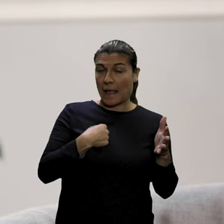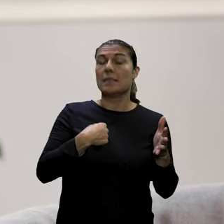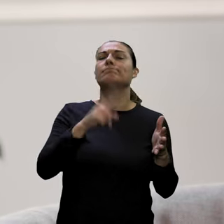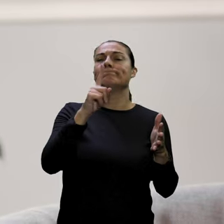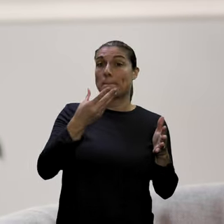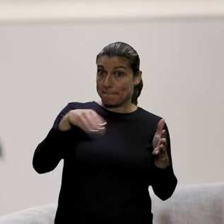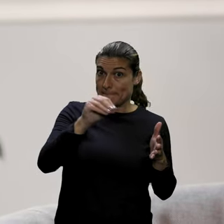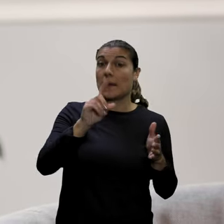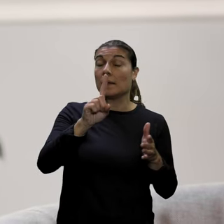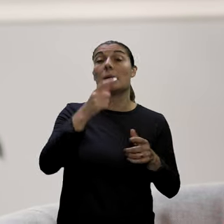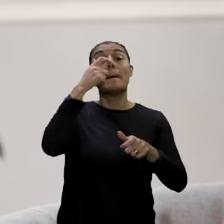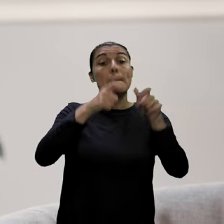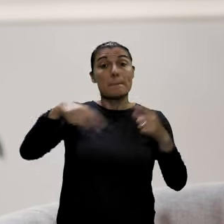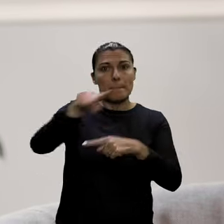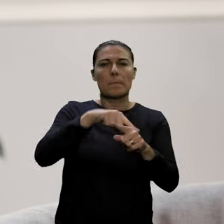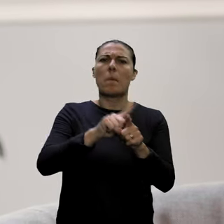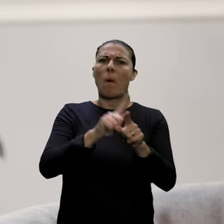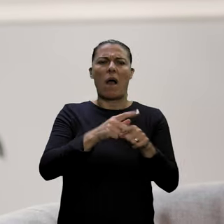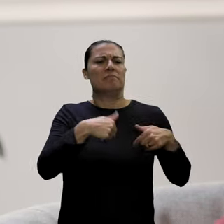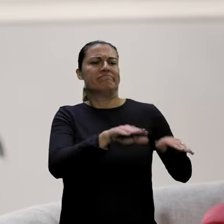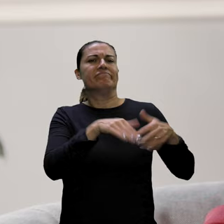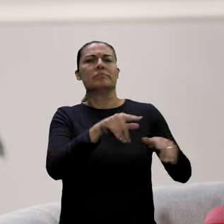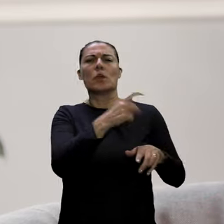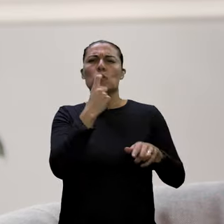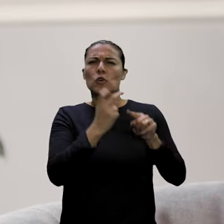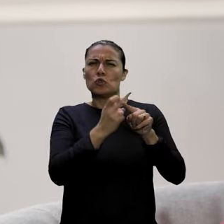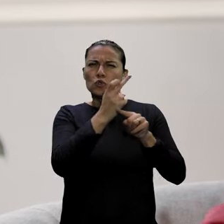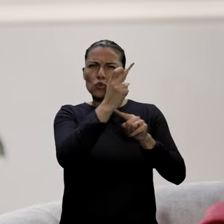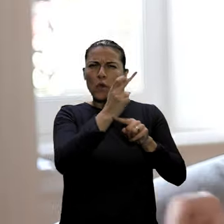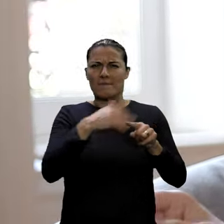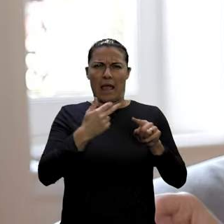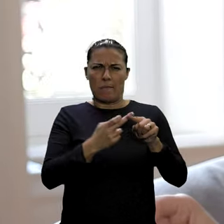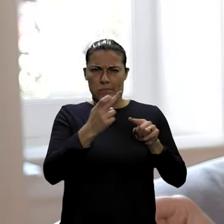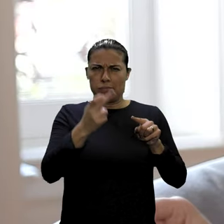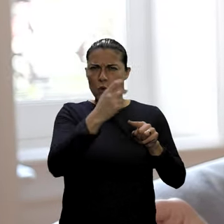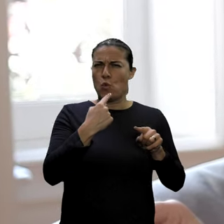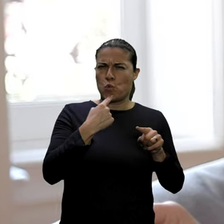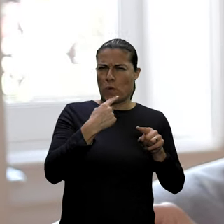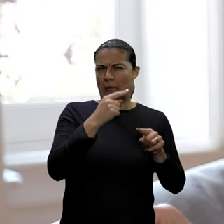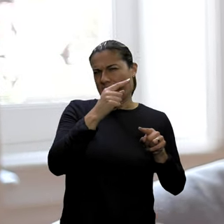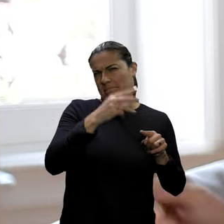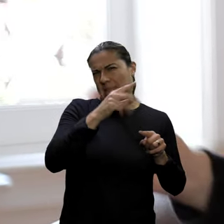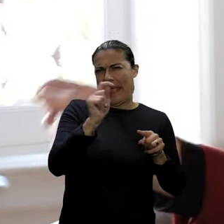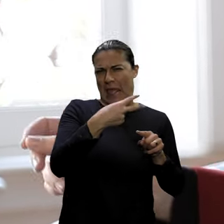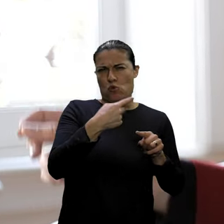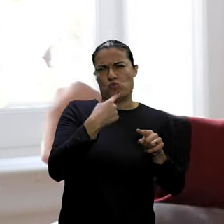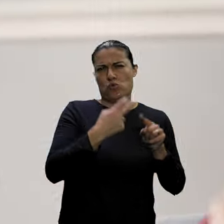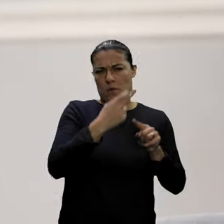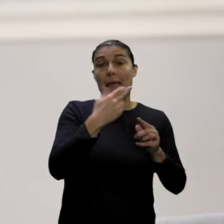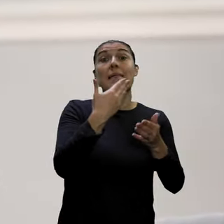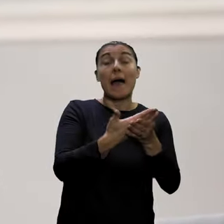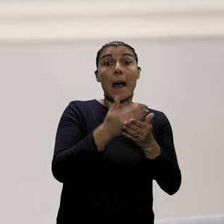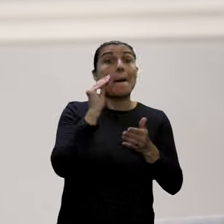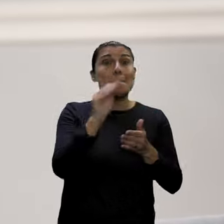maioria absoluta falhou quando deixou que as pessoas enfrentassem o aumento dos juros de centenas de euros e permitiu que os bancos